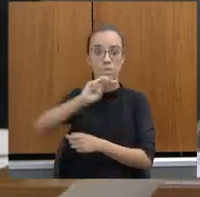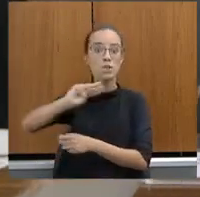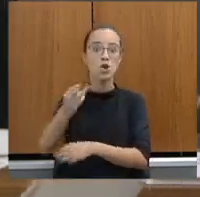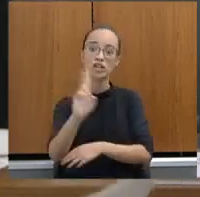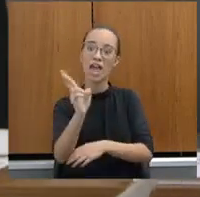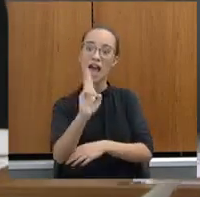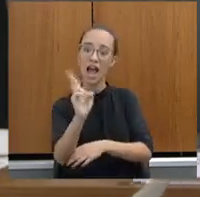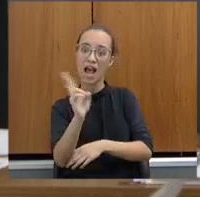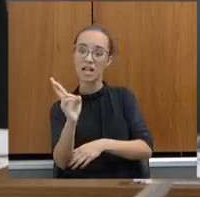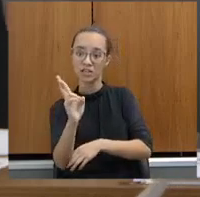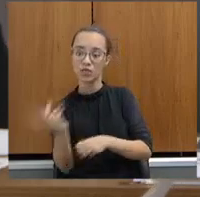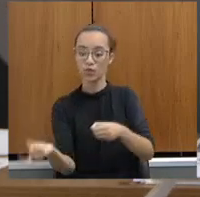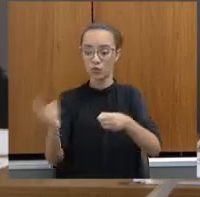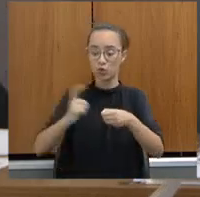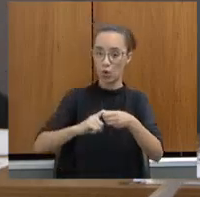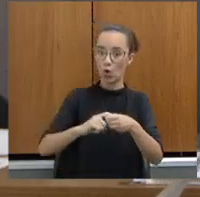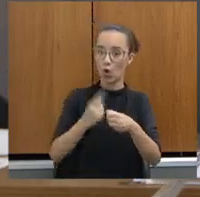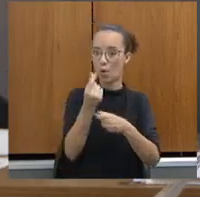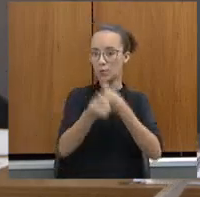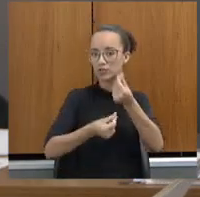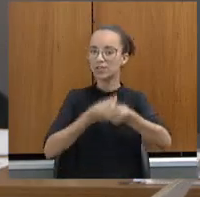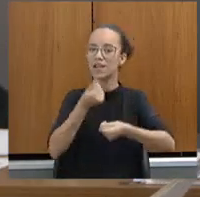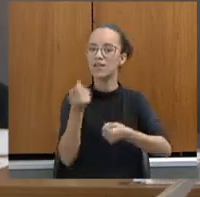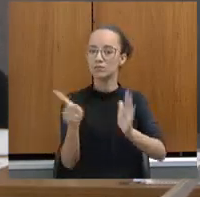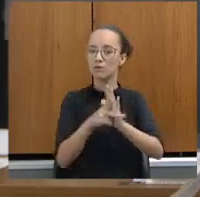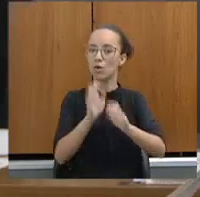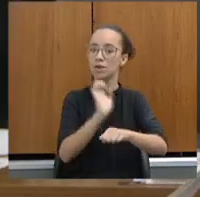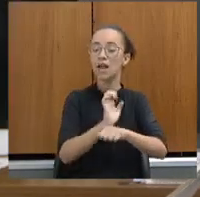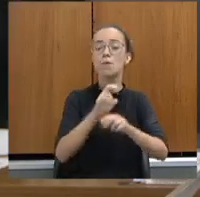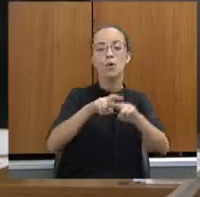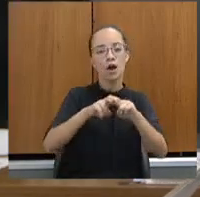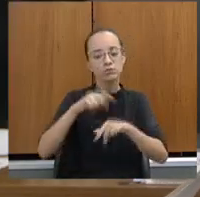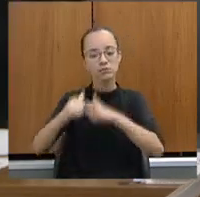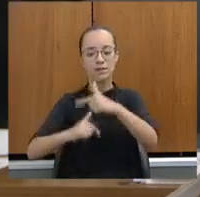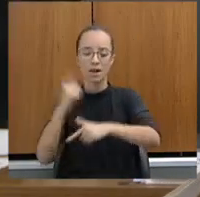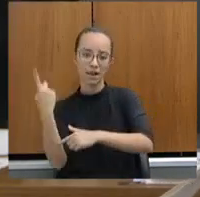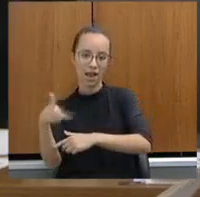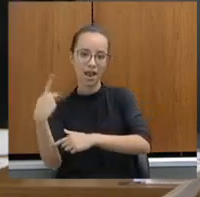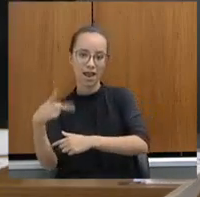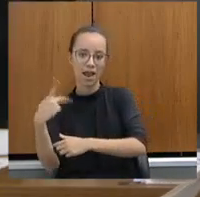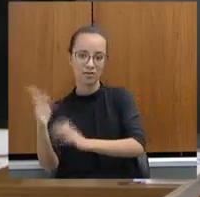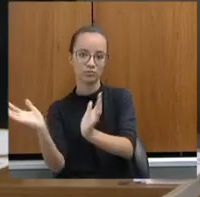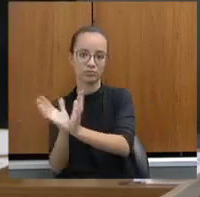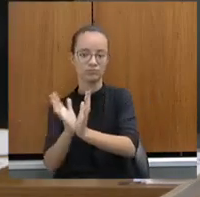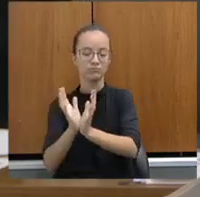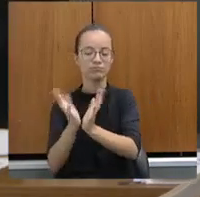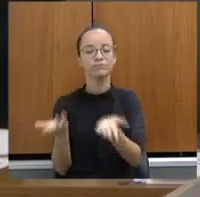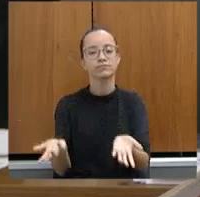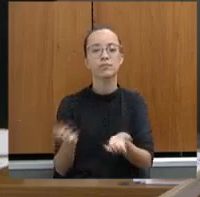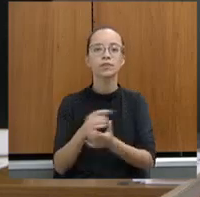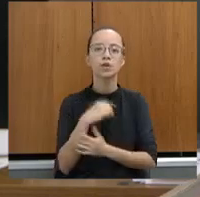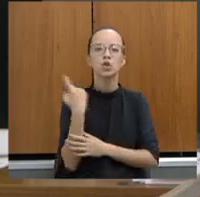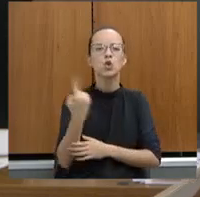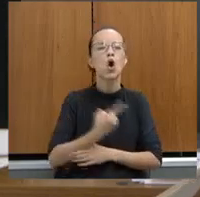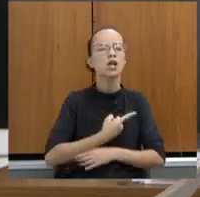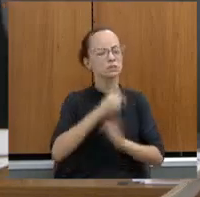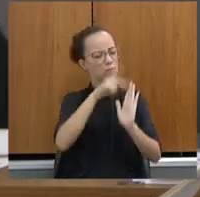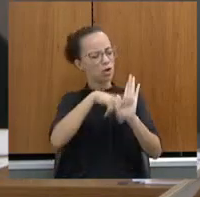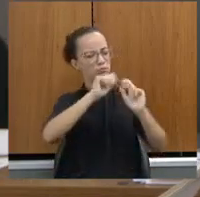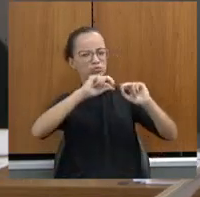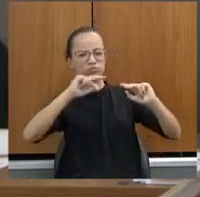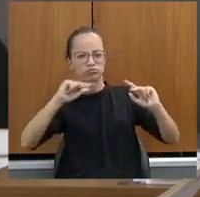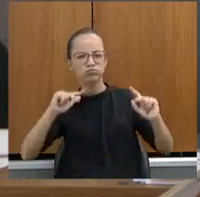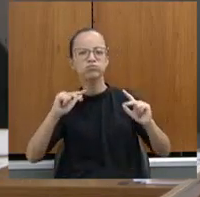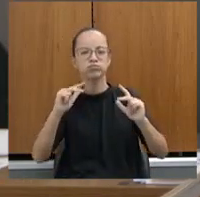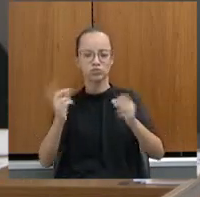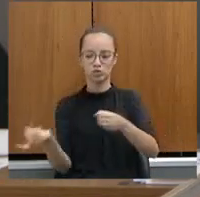voltaram aos cofres públicos, por conta do trabalho dos presos. Nós fizemos vários programas de ressocialização, e